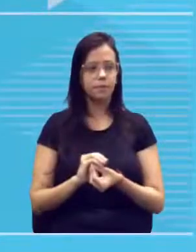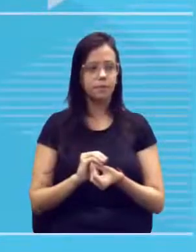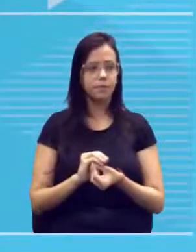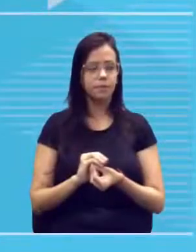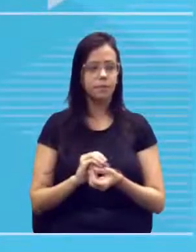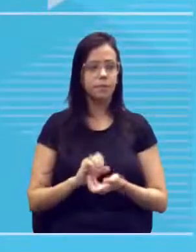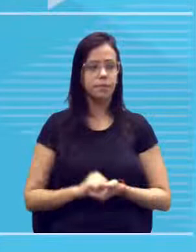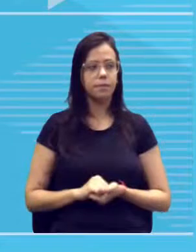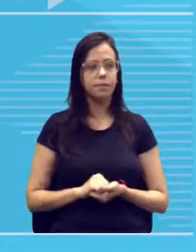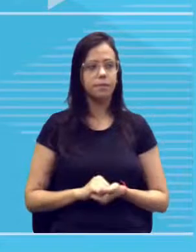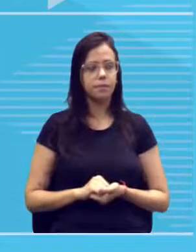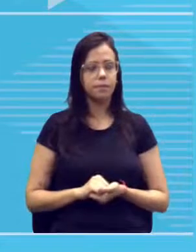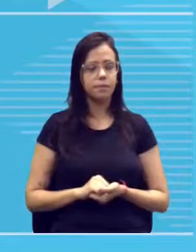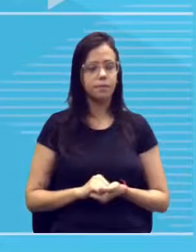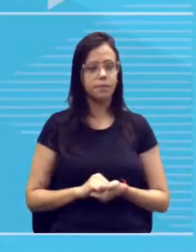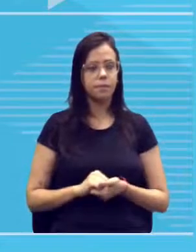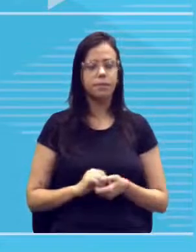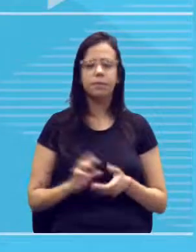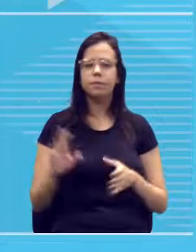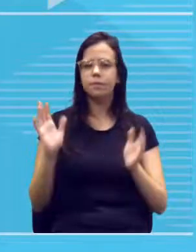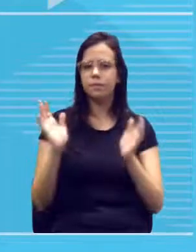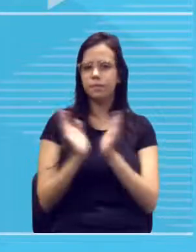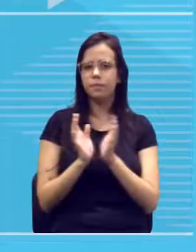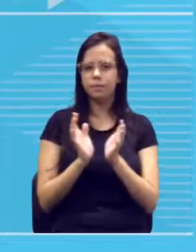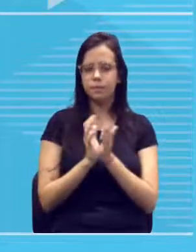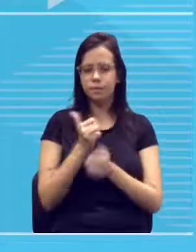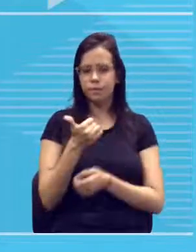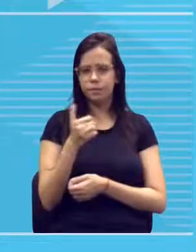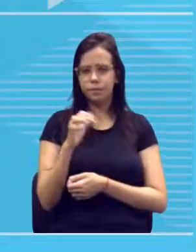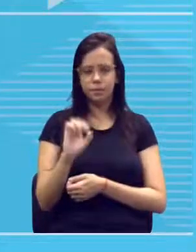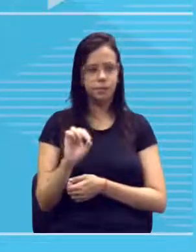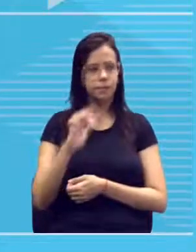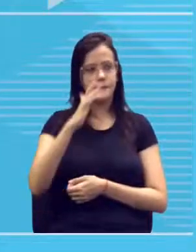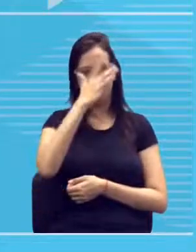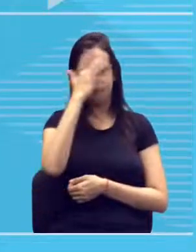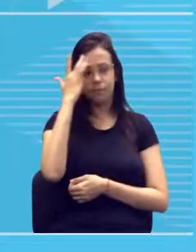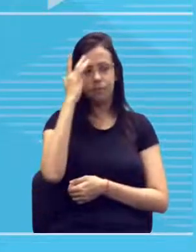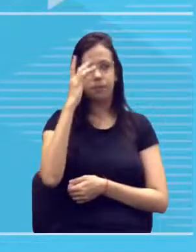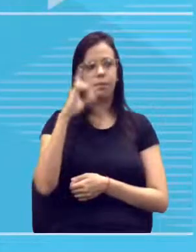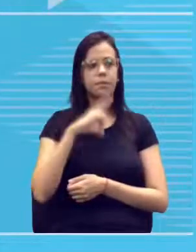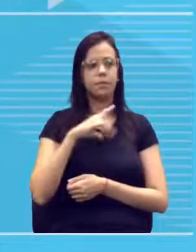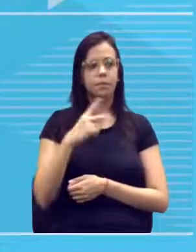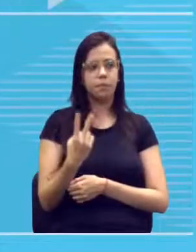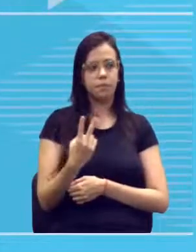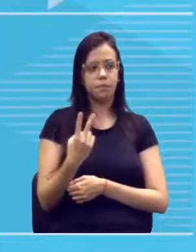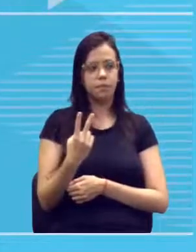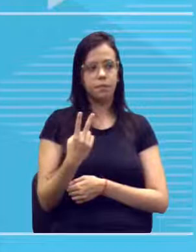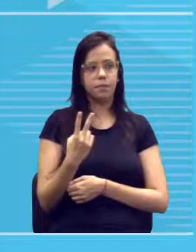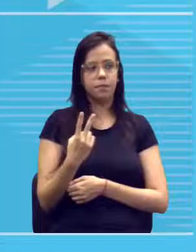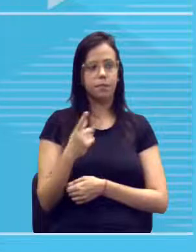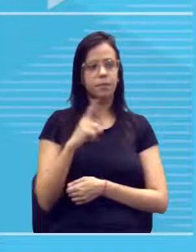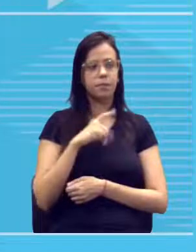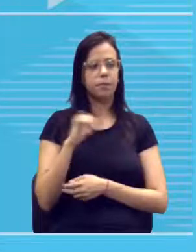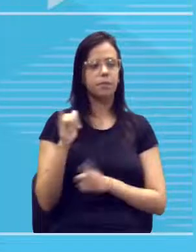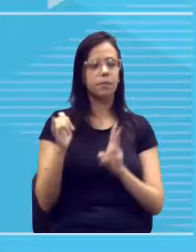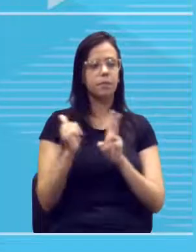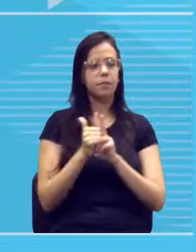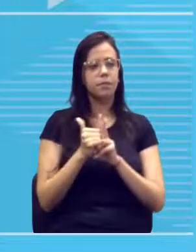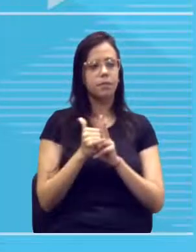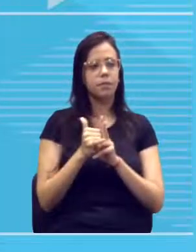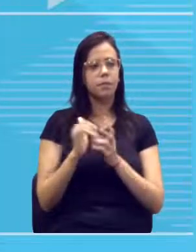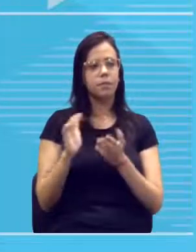que dois dos dez indivíduos são vítimas de uma anomalia